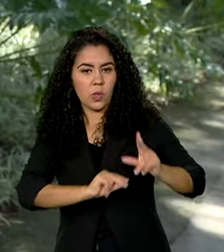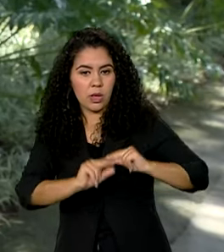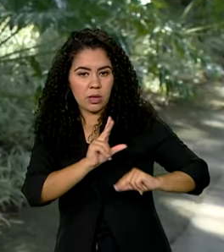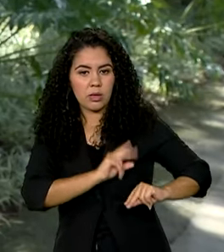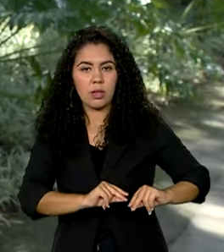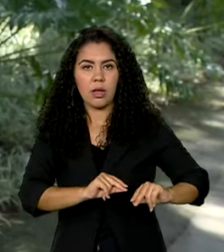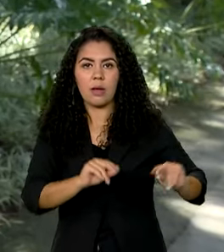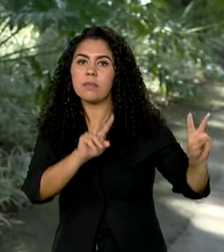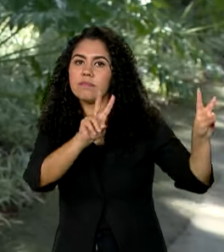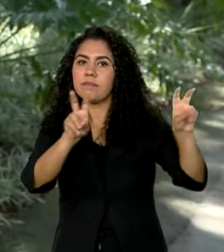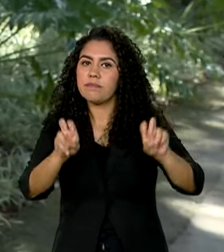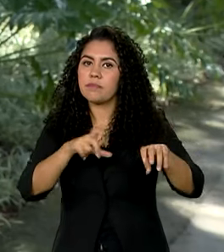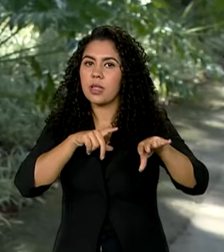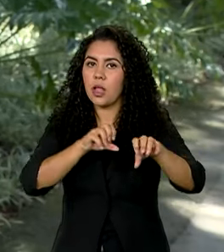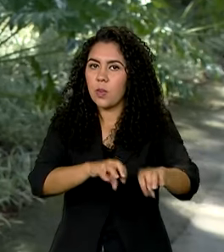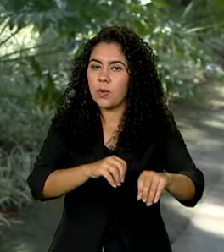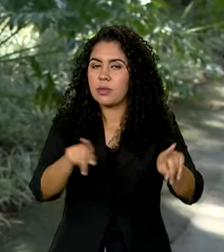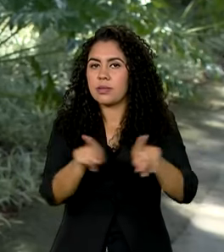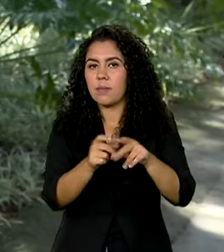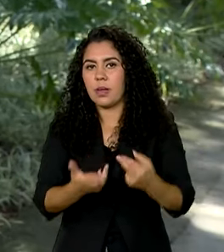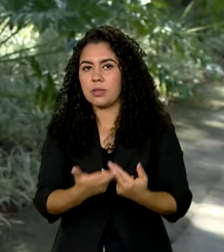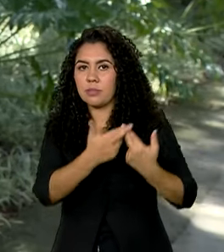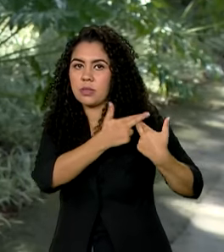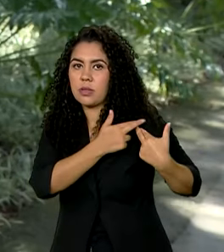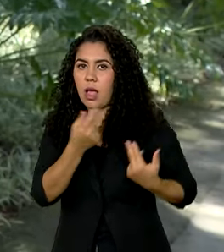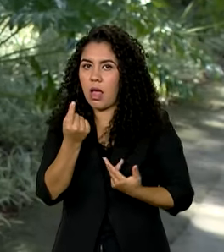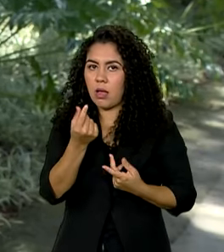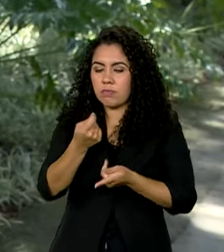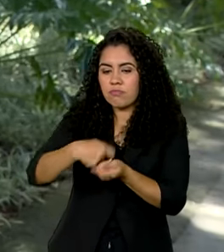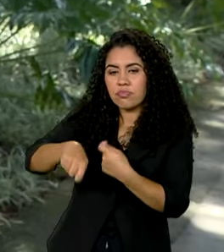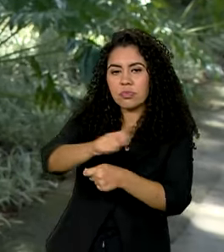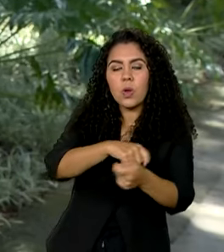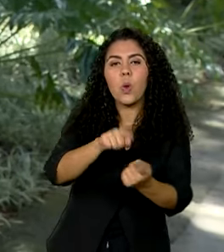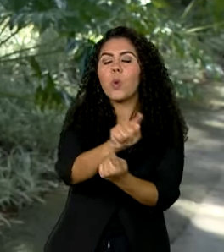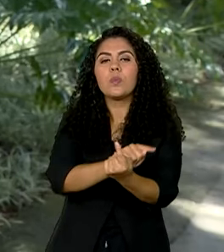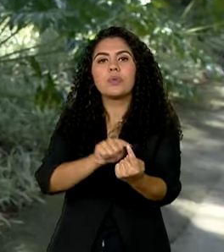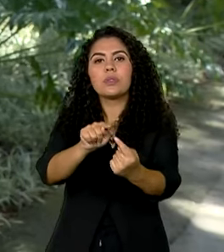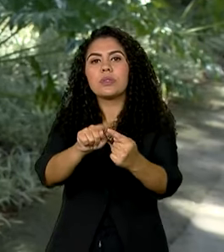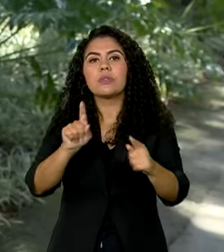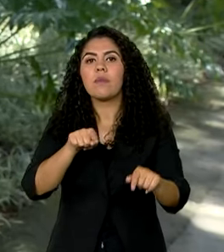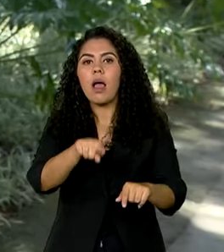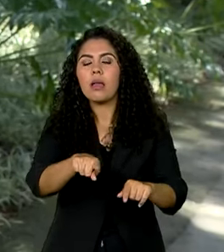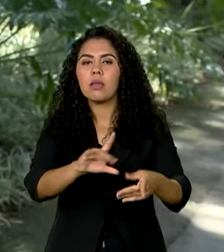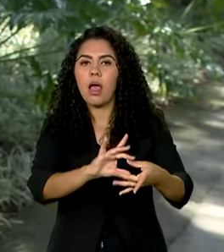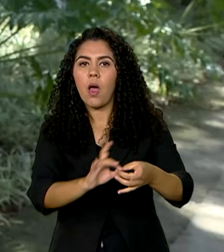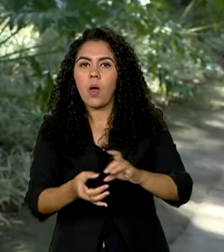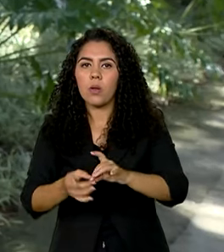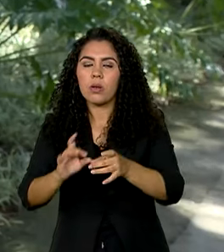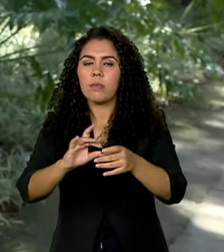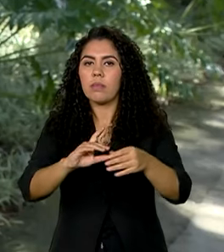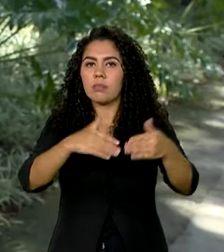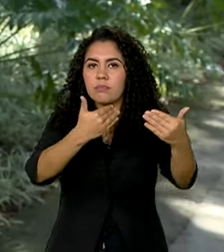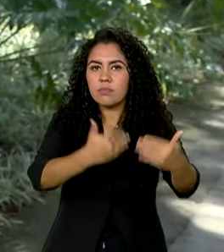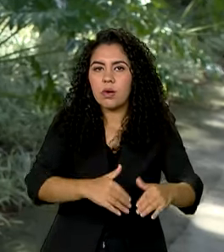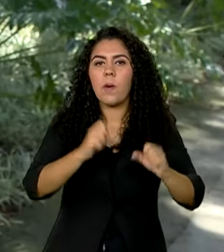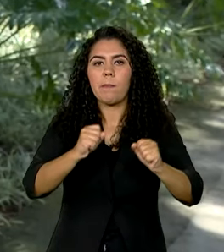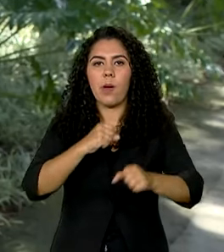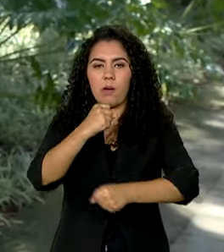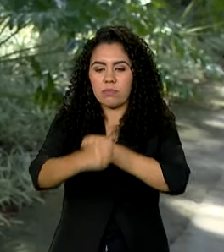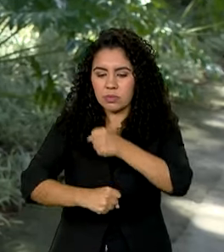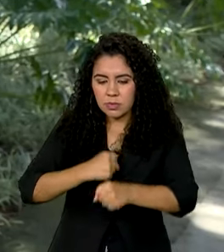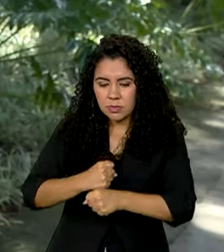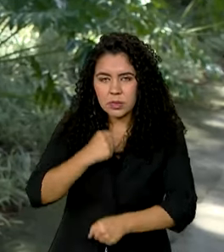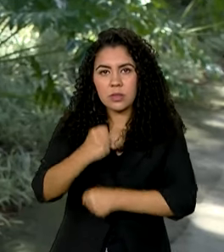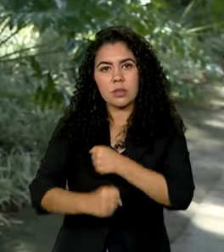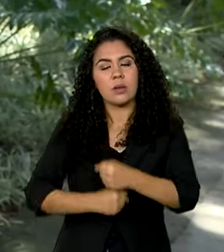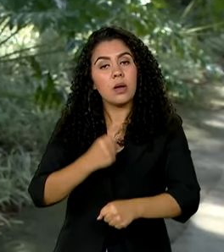educação e responsabilidade financeira. A ideia é que essa Olimpíada possa ocorrer todos os anos. No site